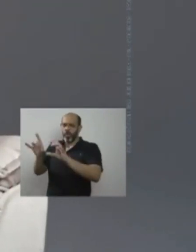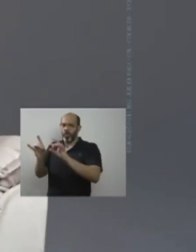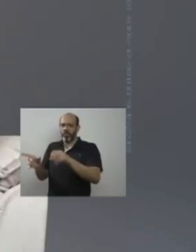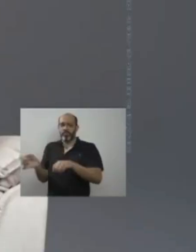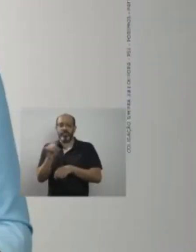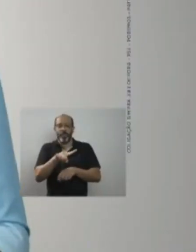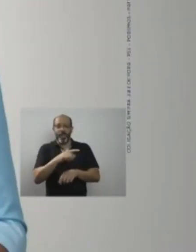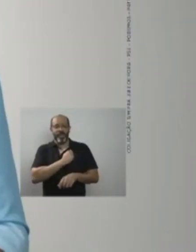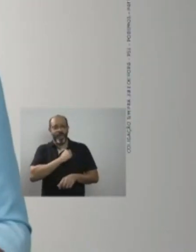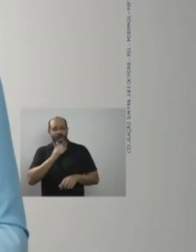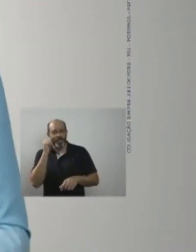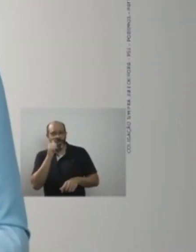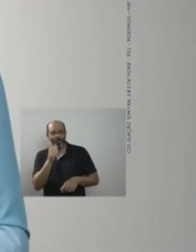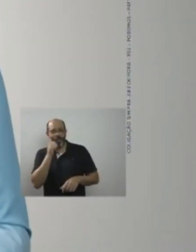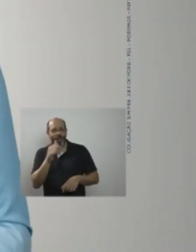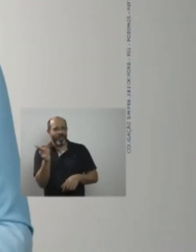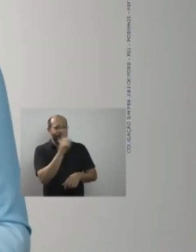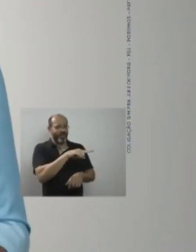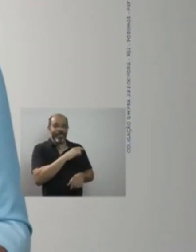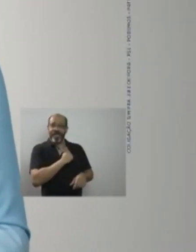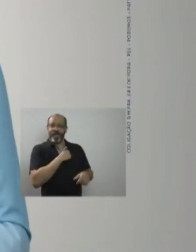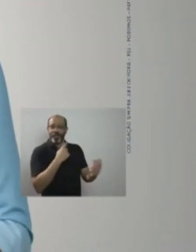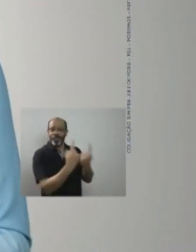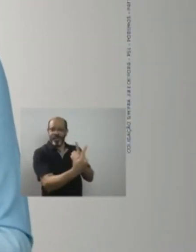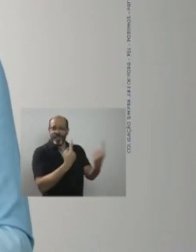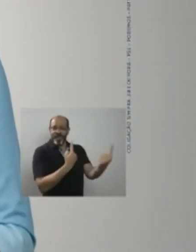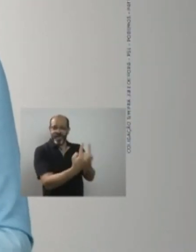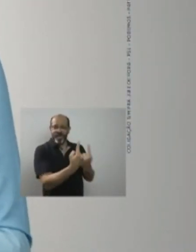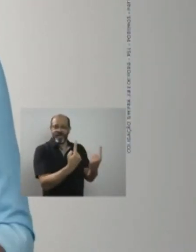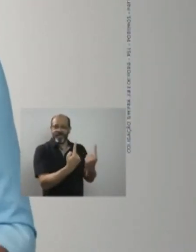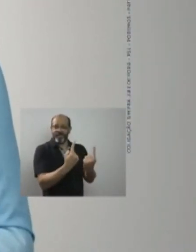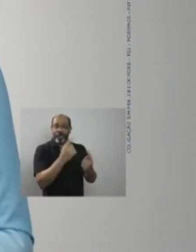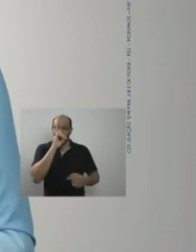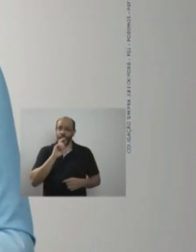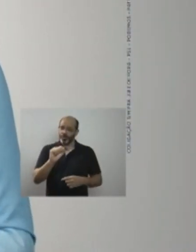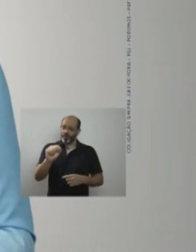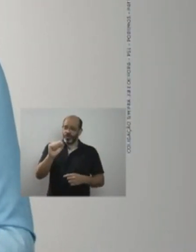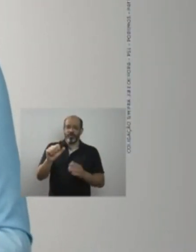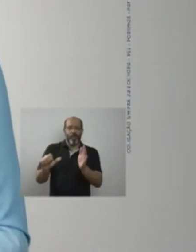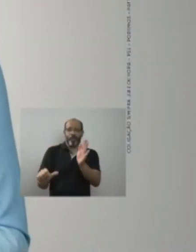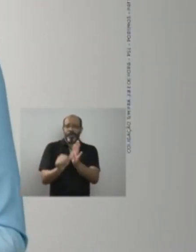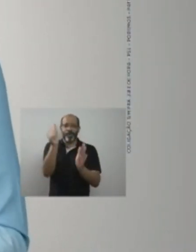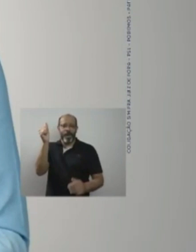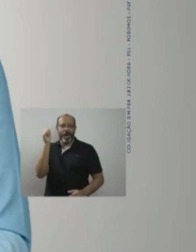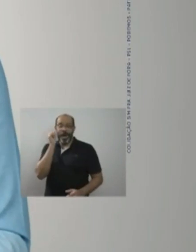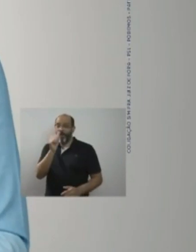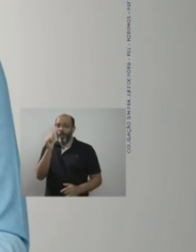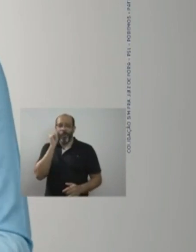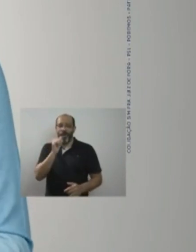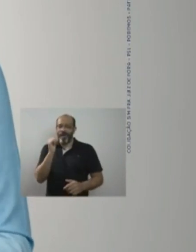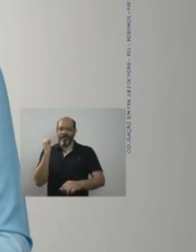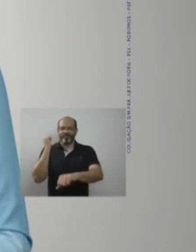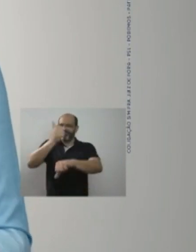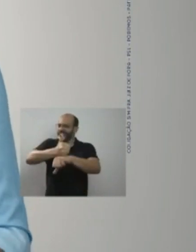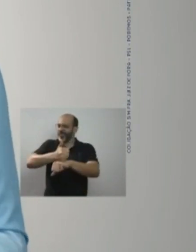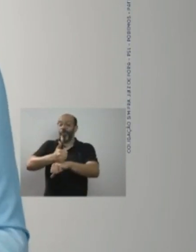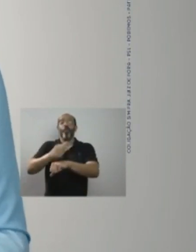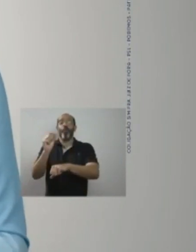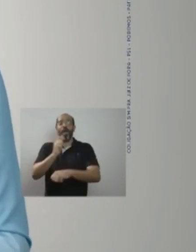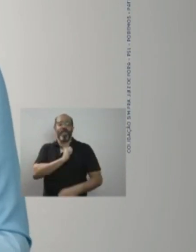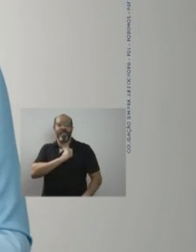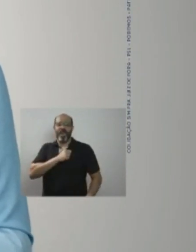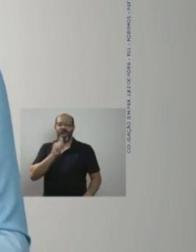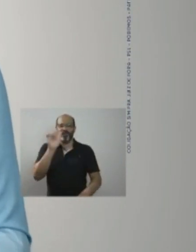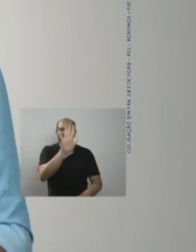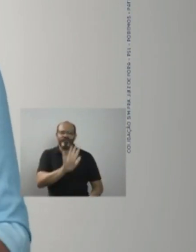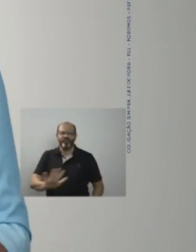coligação. Na Câmara Municipal, criamos a Comissão de Combate à Pedofilia. Participamos das Comissões de Defesa dos Direitos da